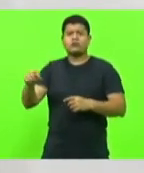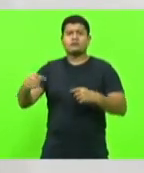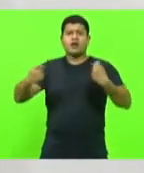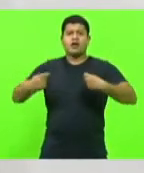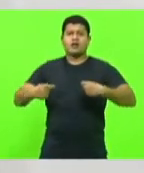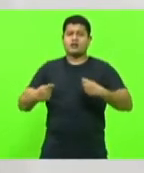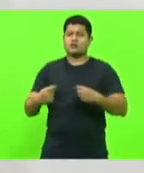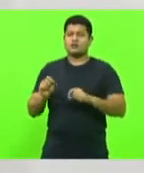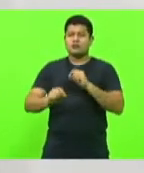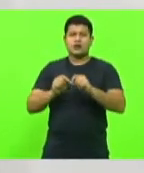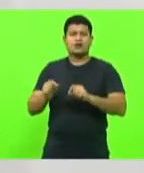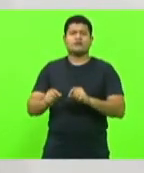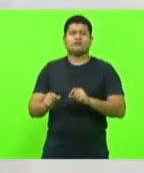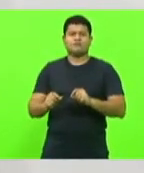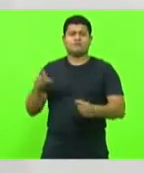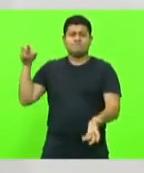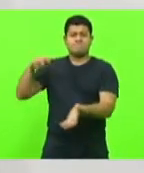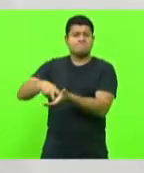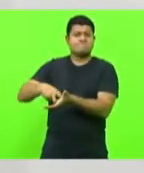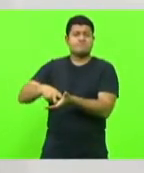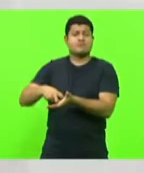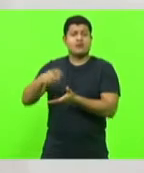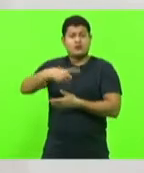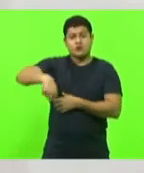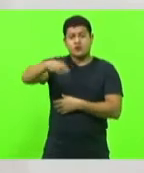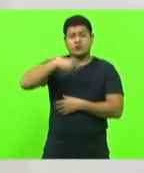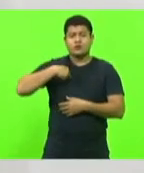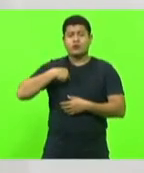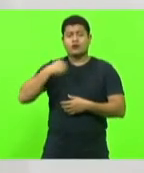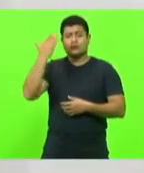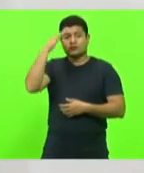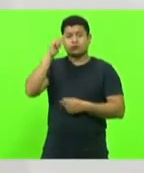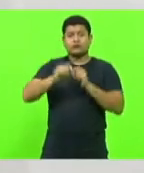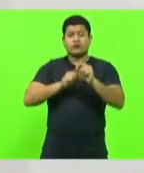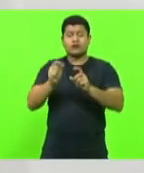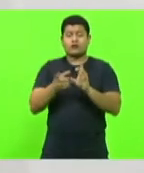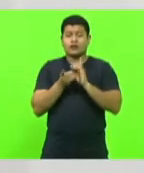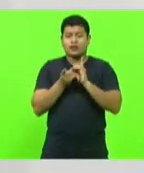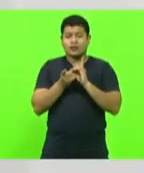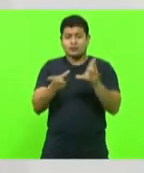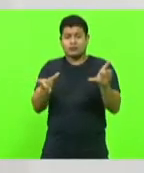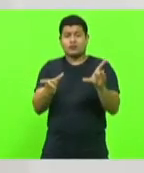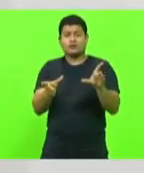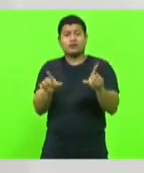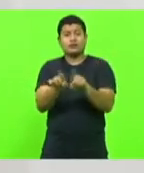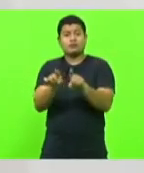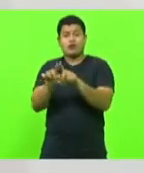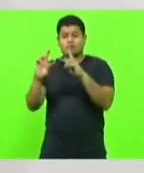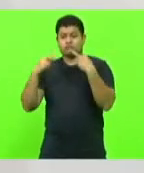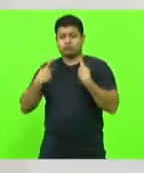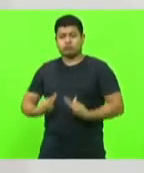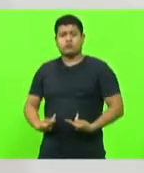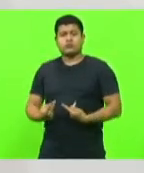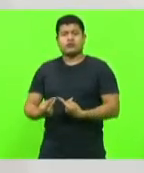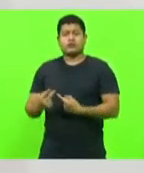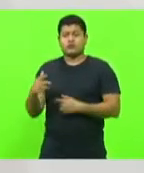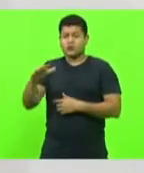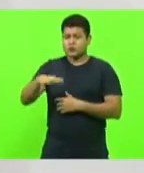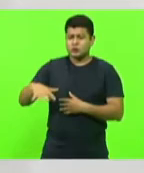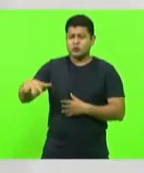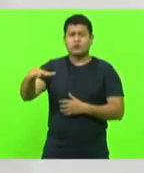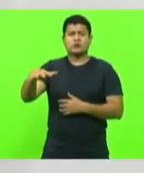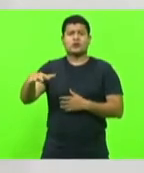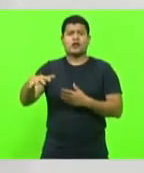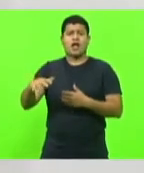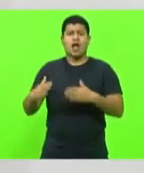entendamos que assim como a democracia a humanidade é um limite que